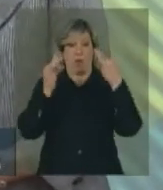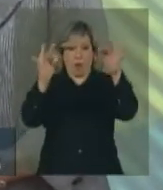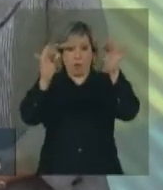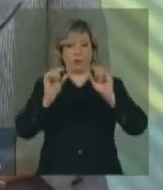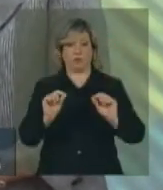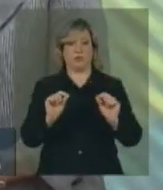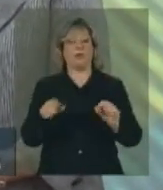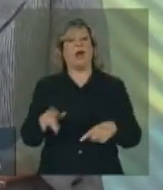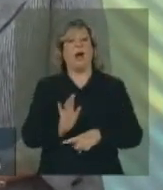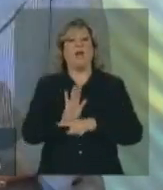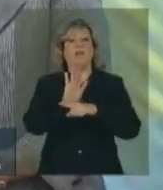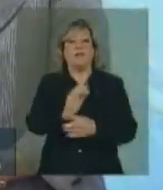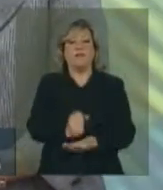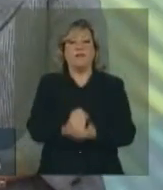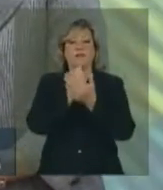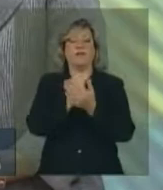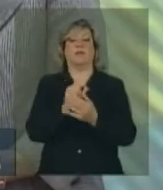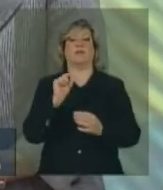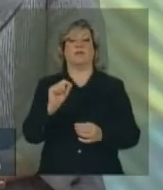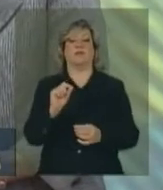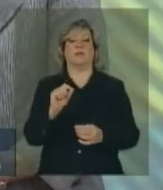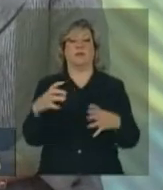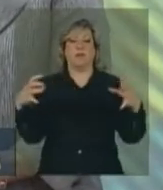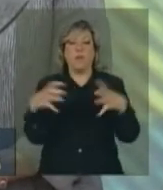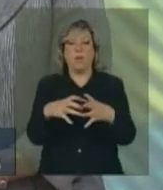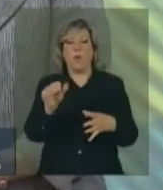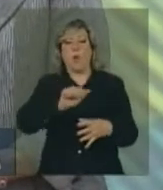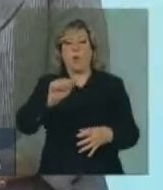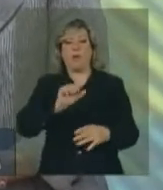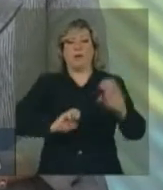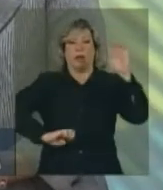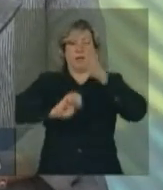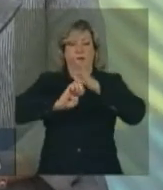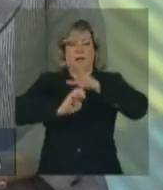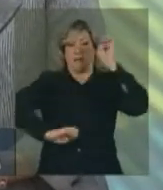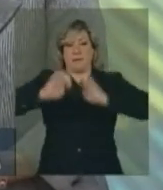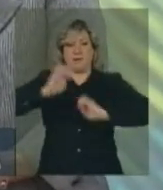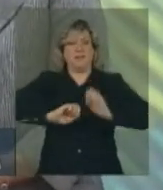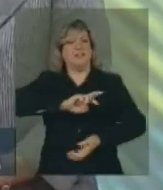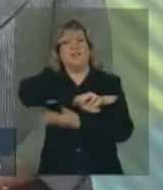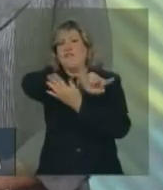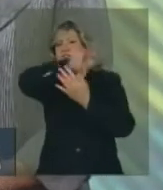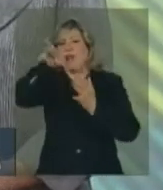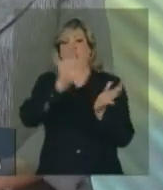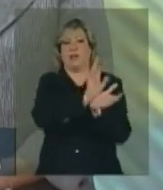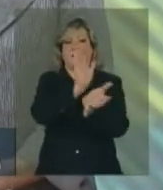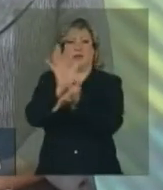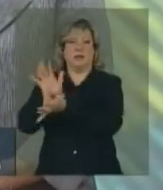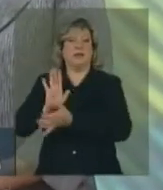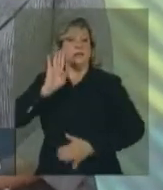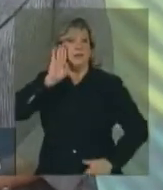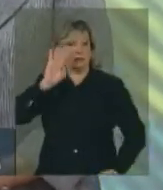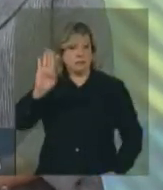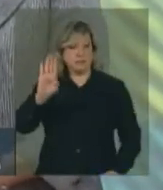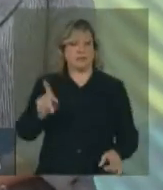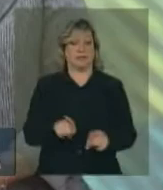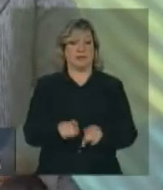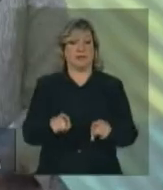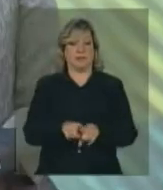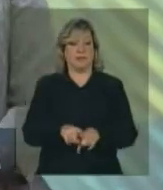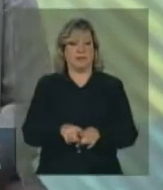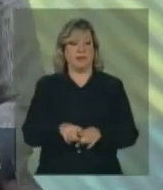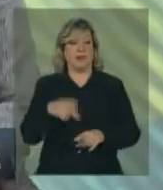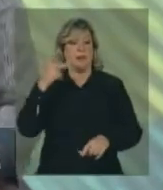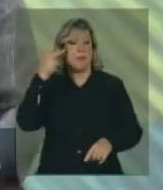favorecem associações empresariais em diversos campos, inclusive, para a